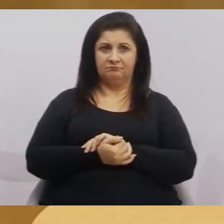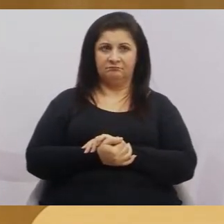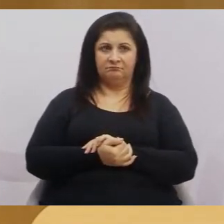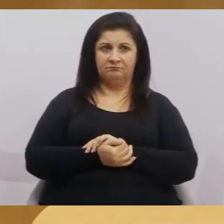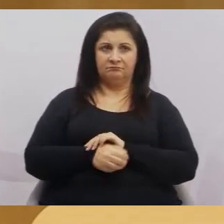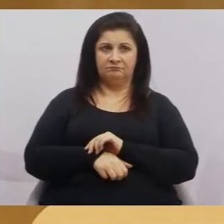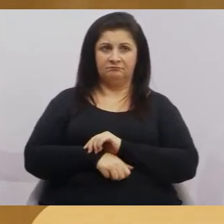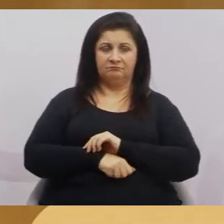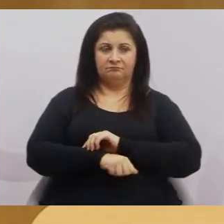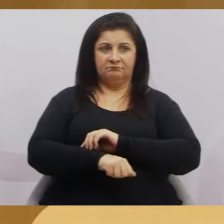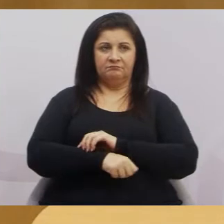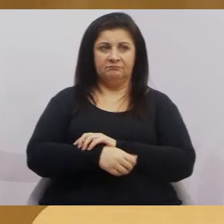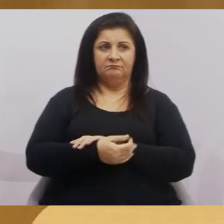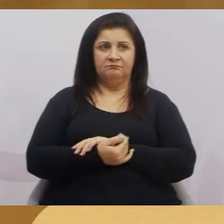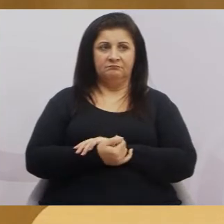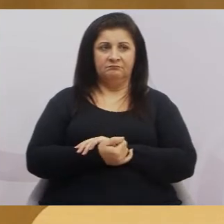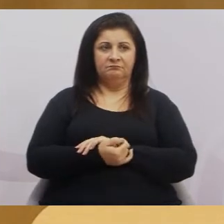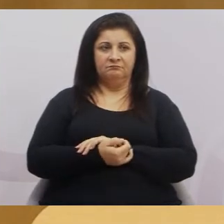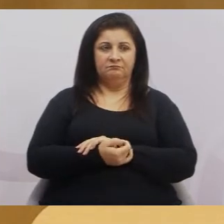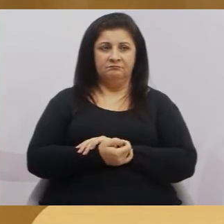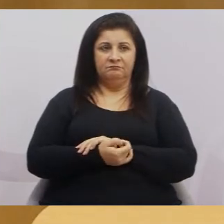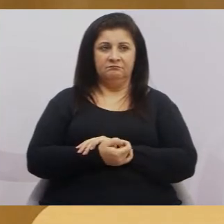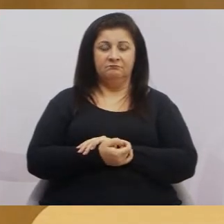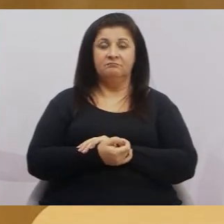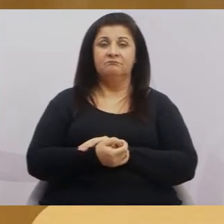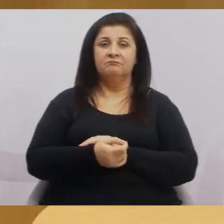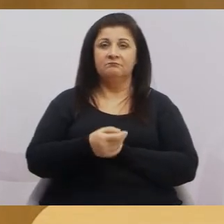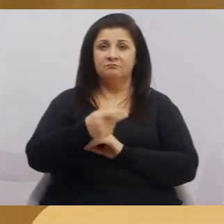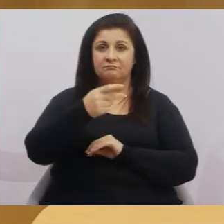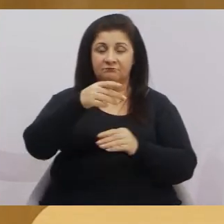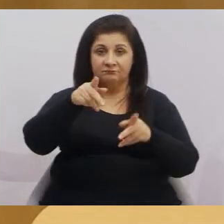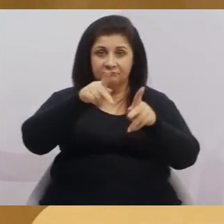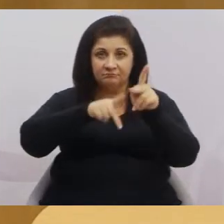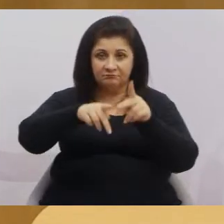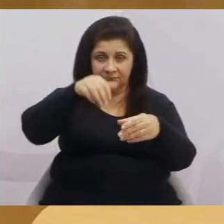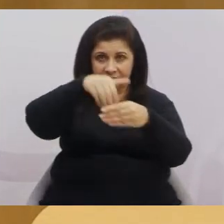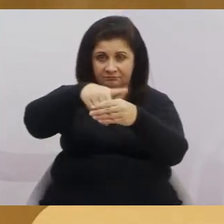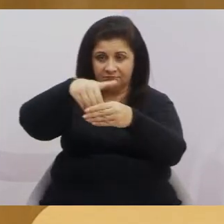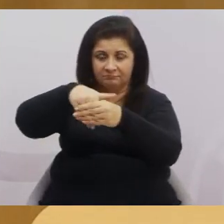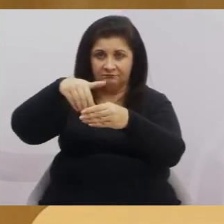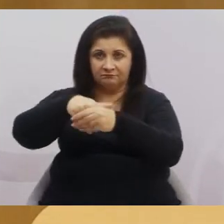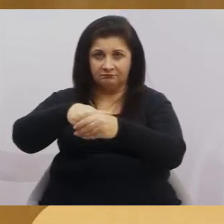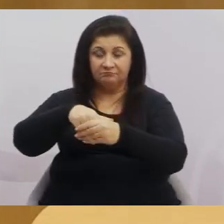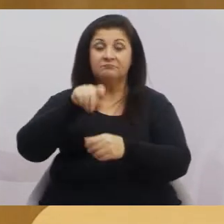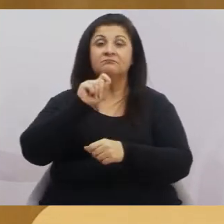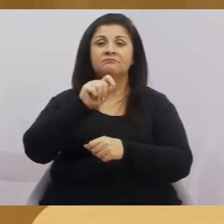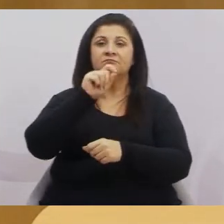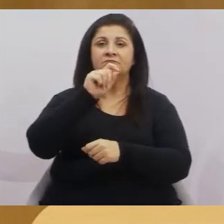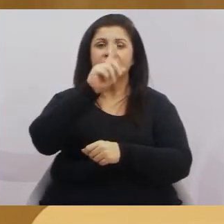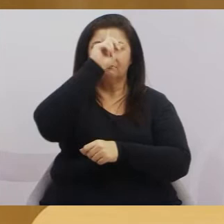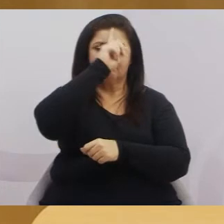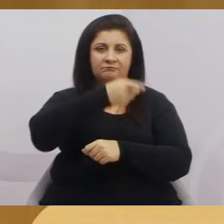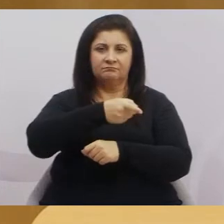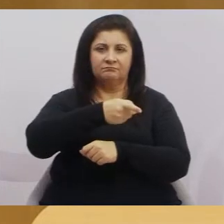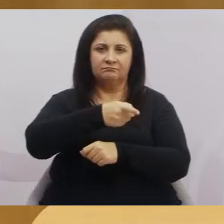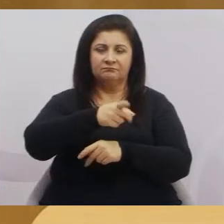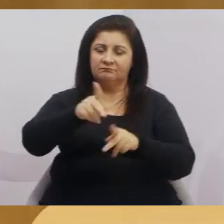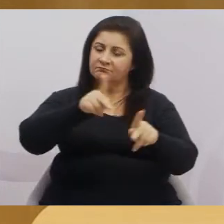o Zé Leitor, o Zé Leitor colocou os vereadores aqui, quem manda nos vereadores são o Zé Leitor.